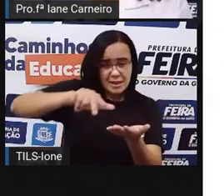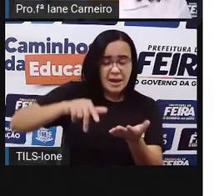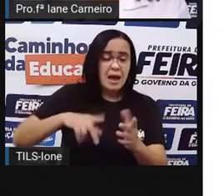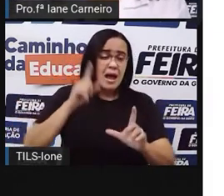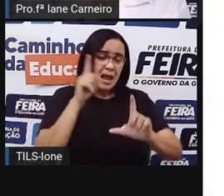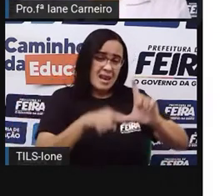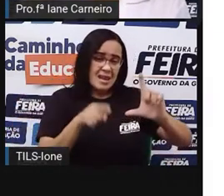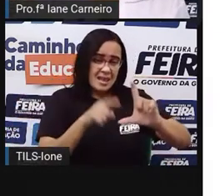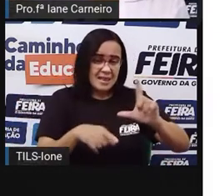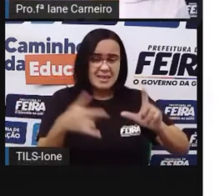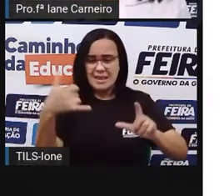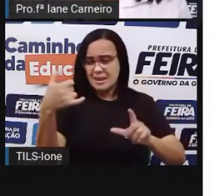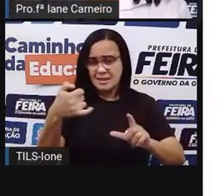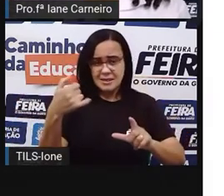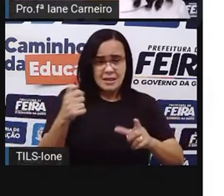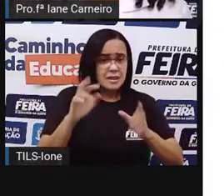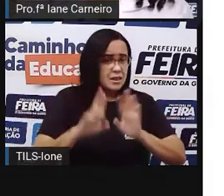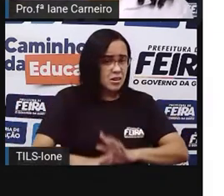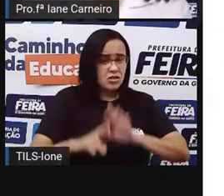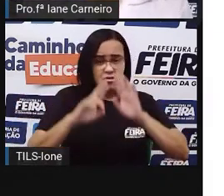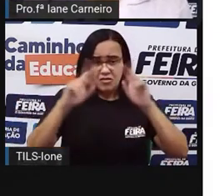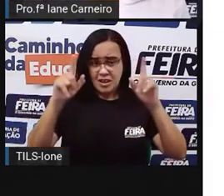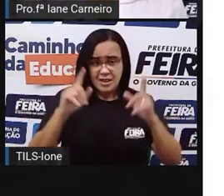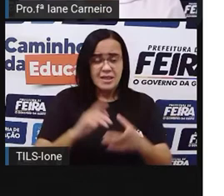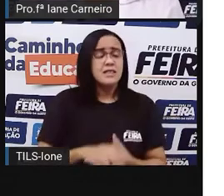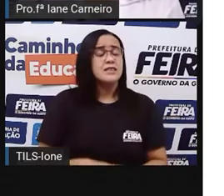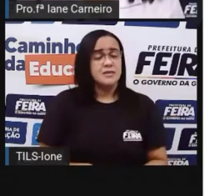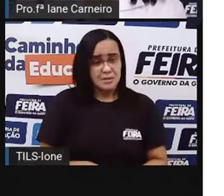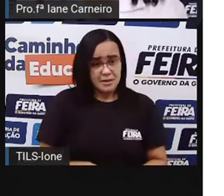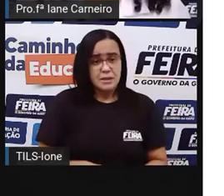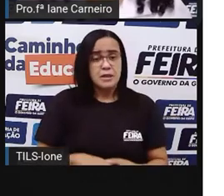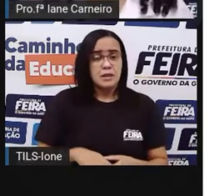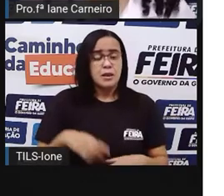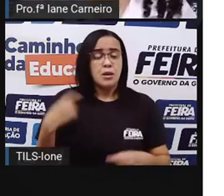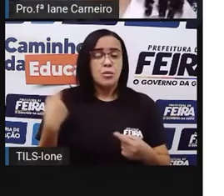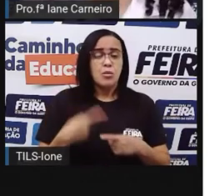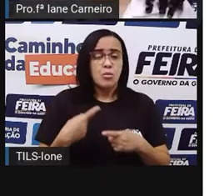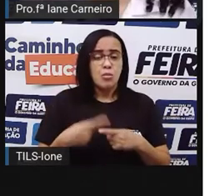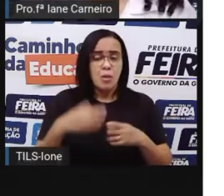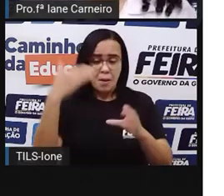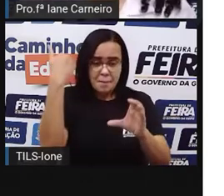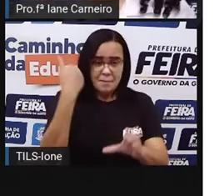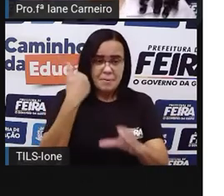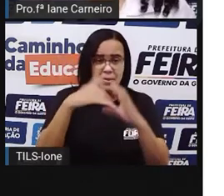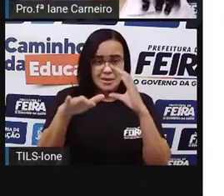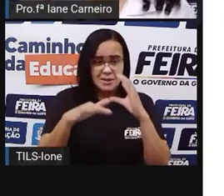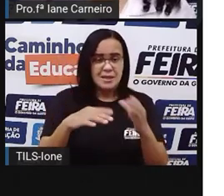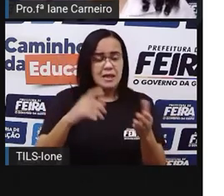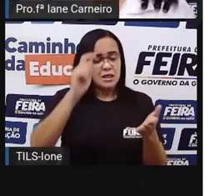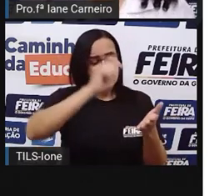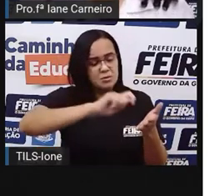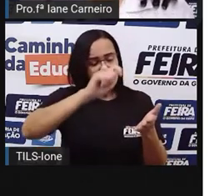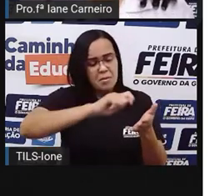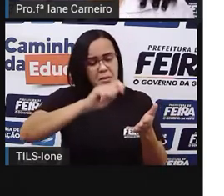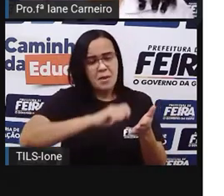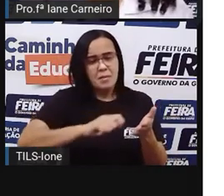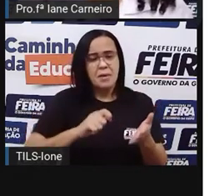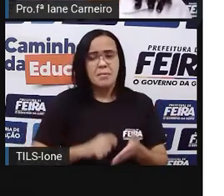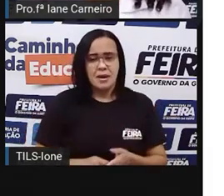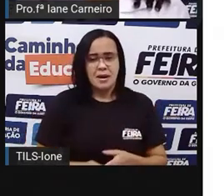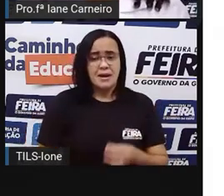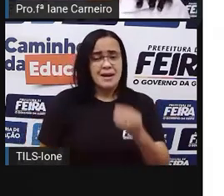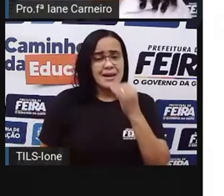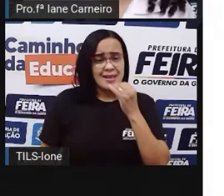traçados, né? Para passar uma mensagem. Então, o ela quis escrever aqui, ó? Ser feliz é ser